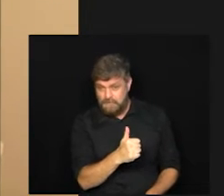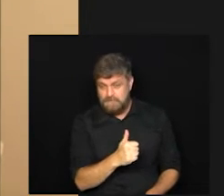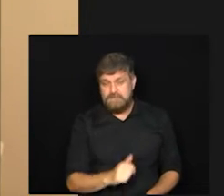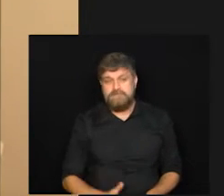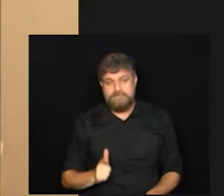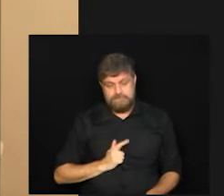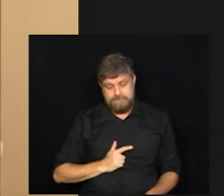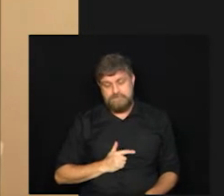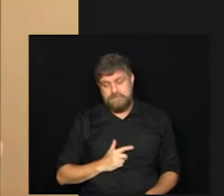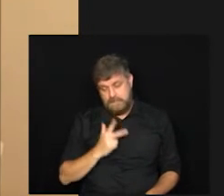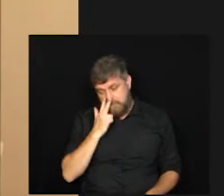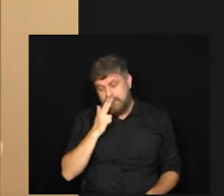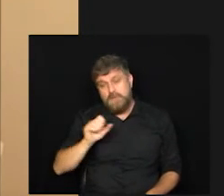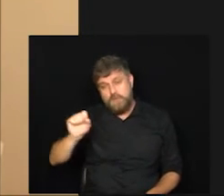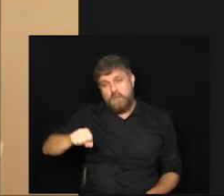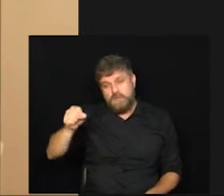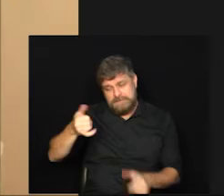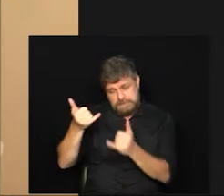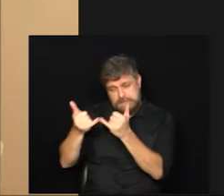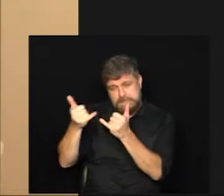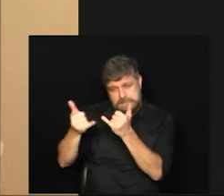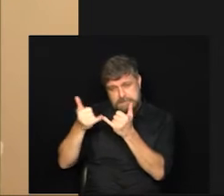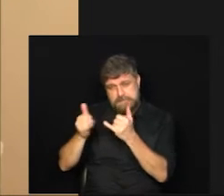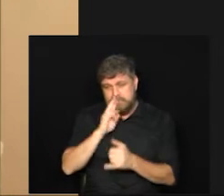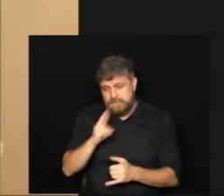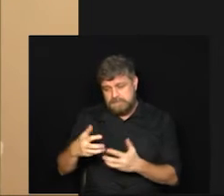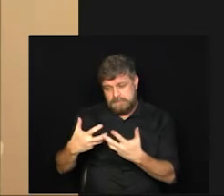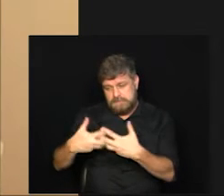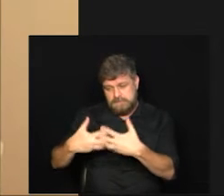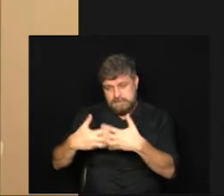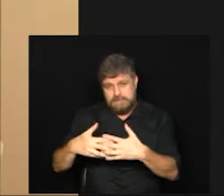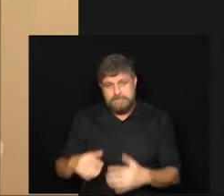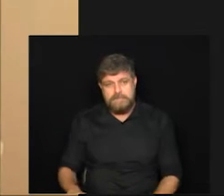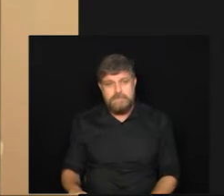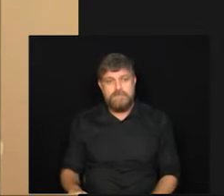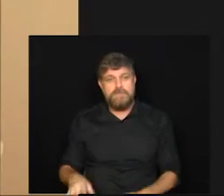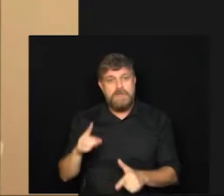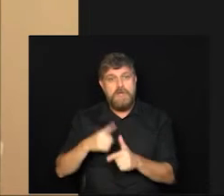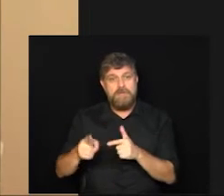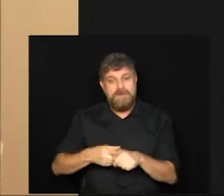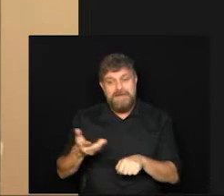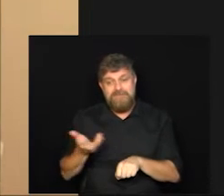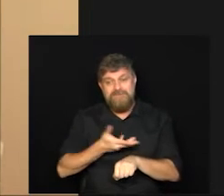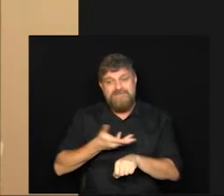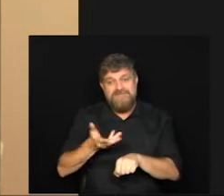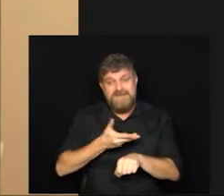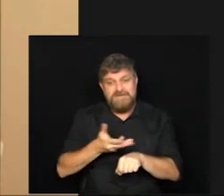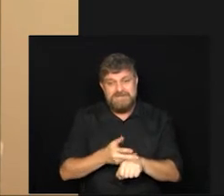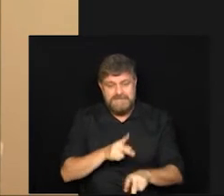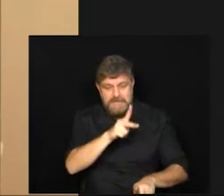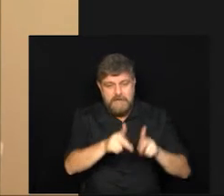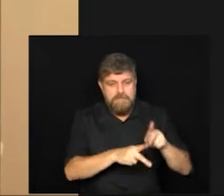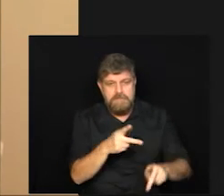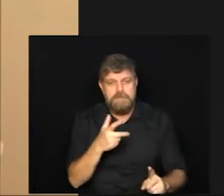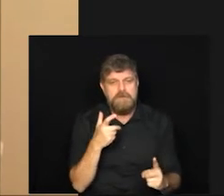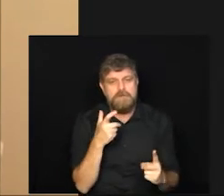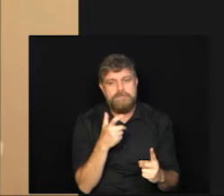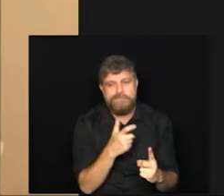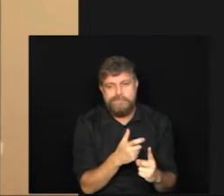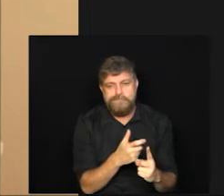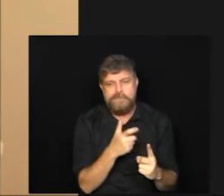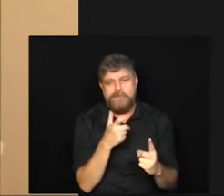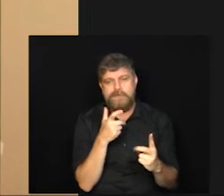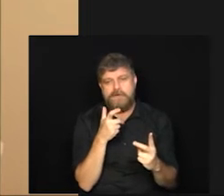ela tem uma resposta só que o problema está na velocidade da nossa vacinação que está ainda